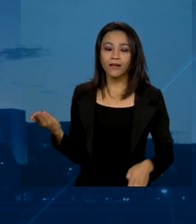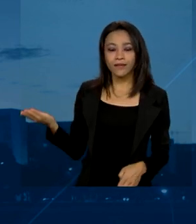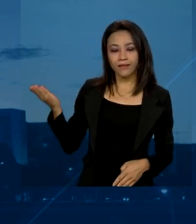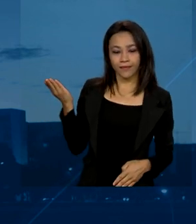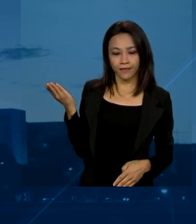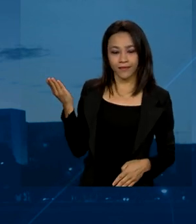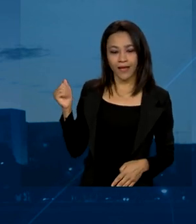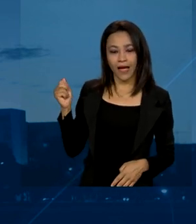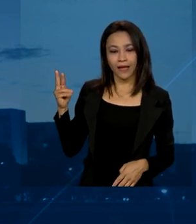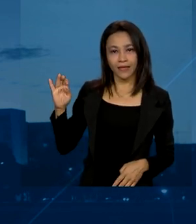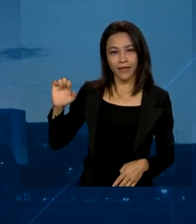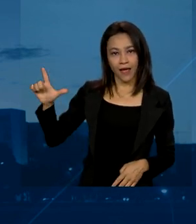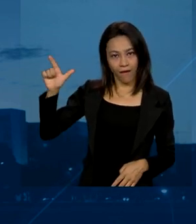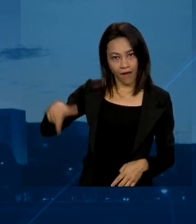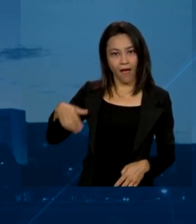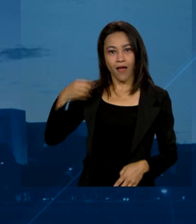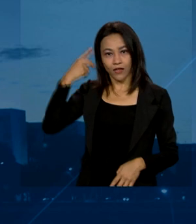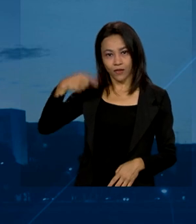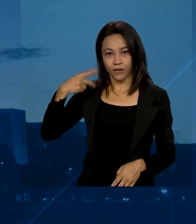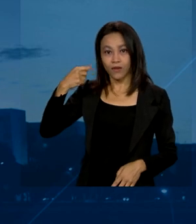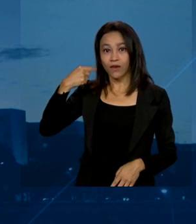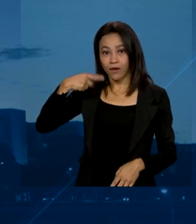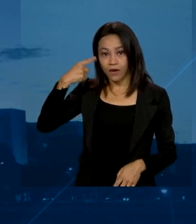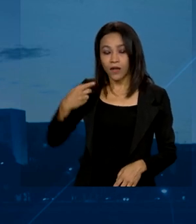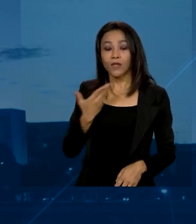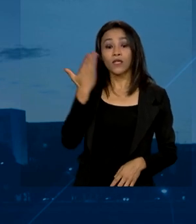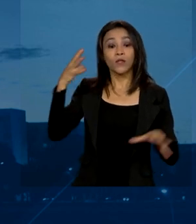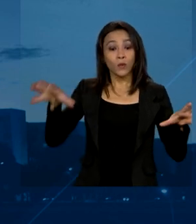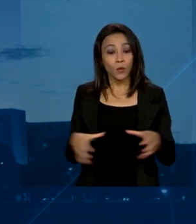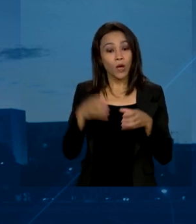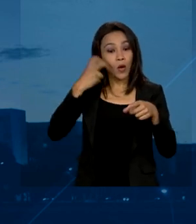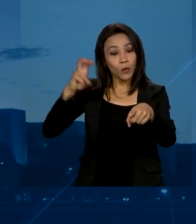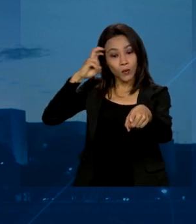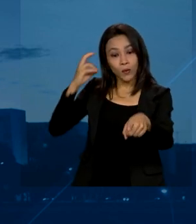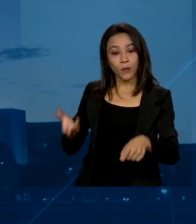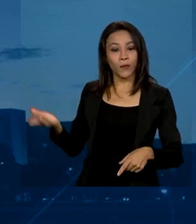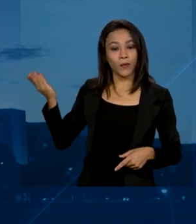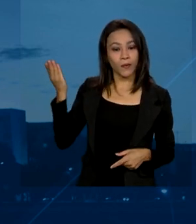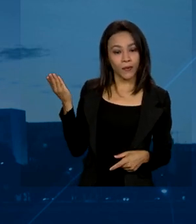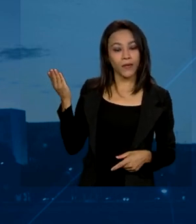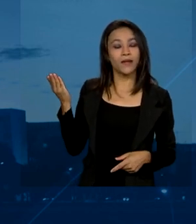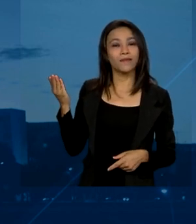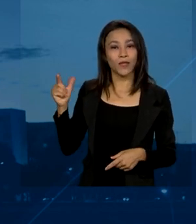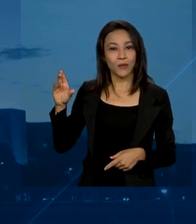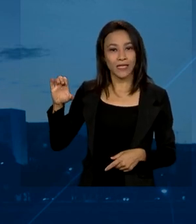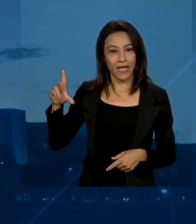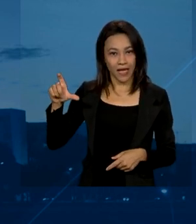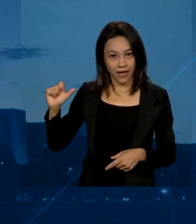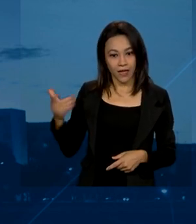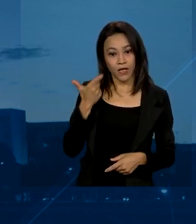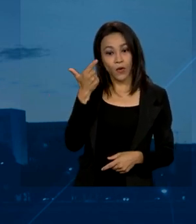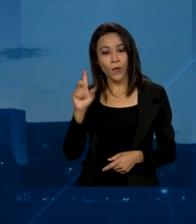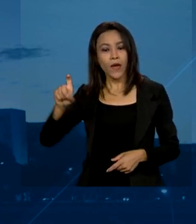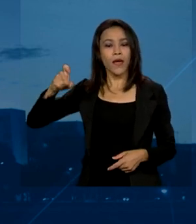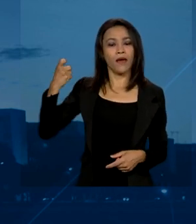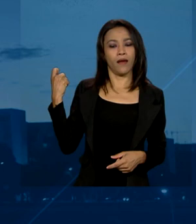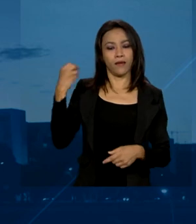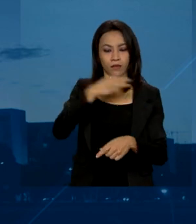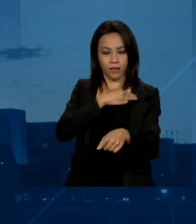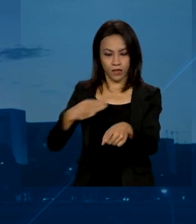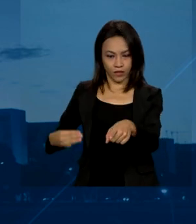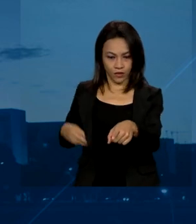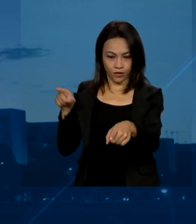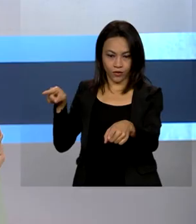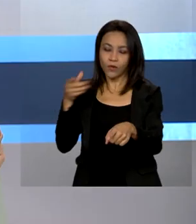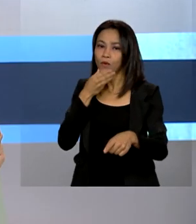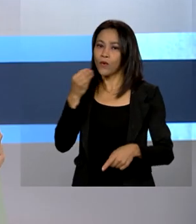Castro Alves, advogado, e do grupo da cultura, fazem parte a atriz Lucélia Santos e o ex-ministro da cultura, Juca